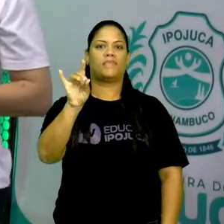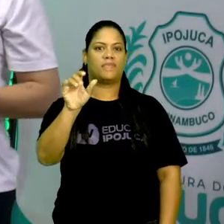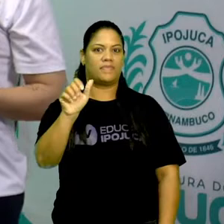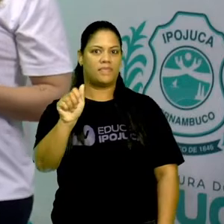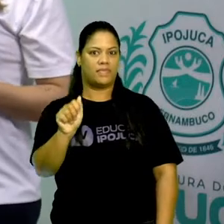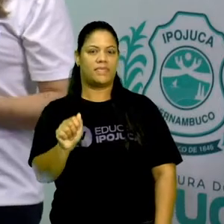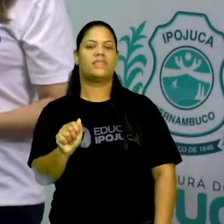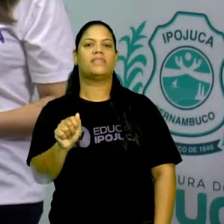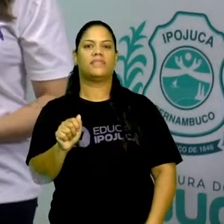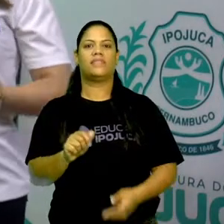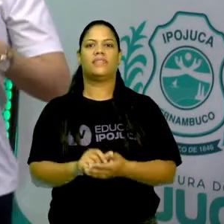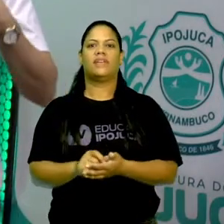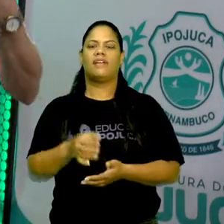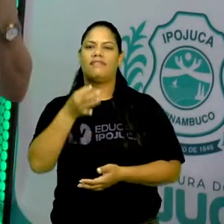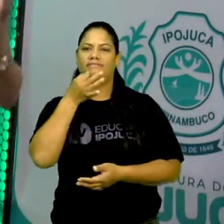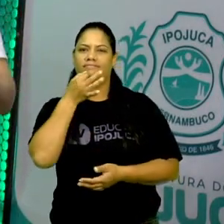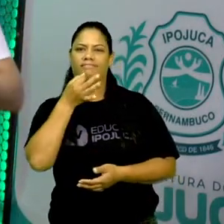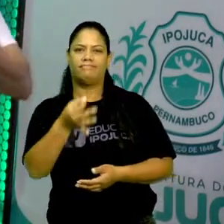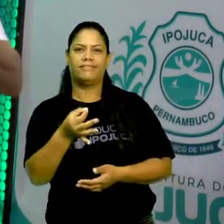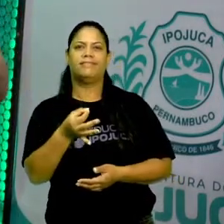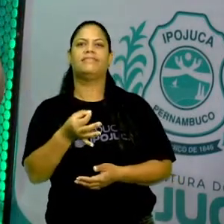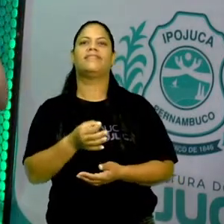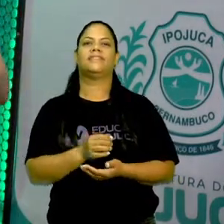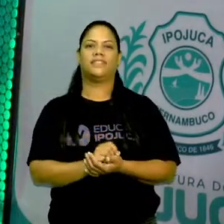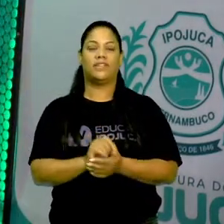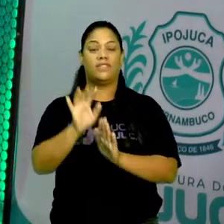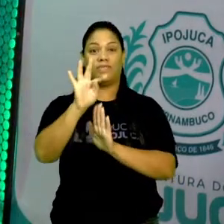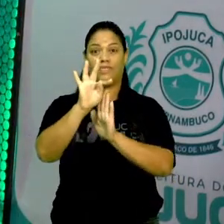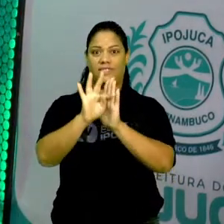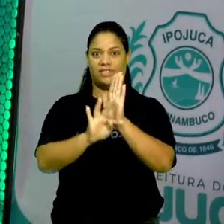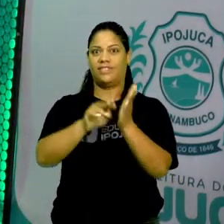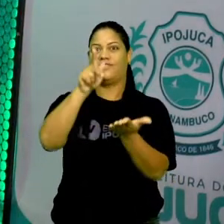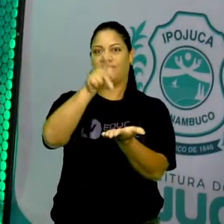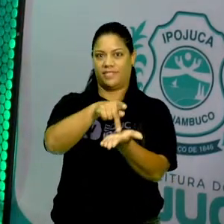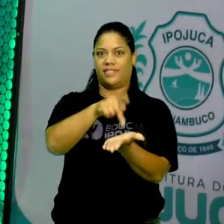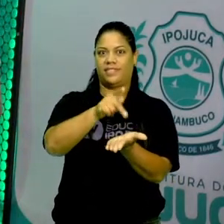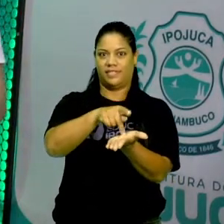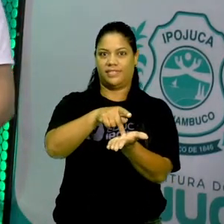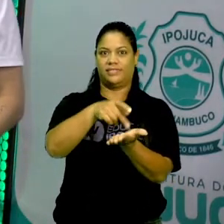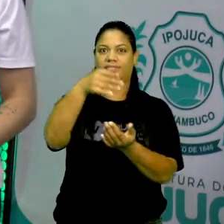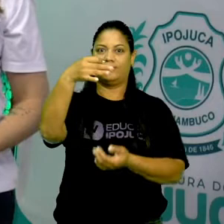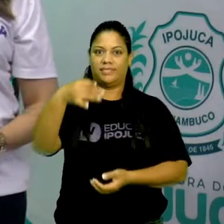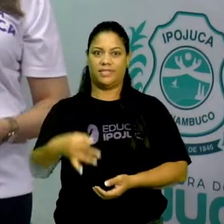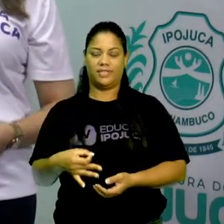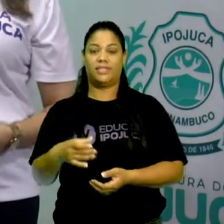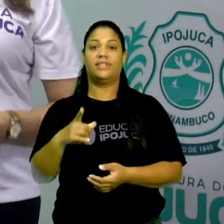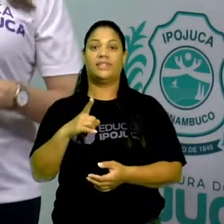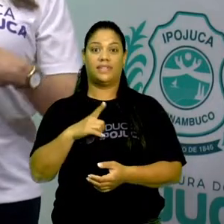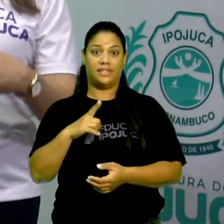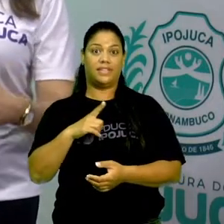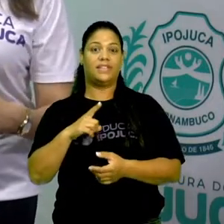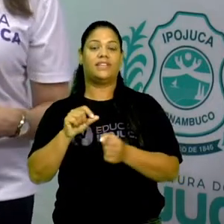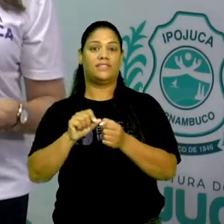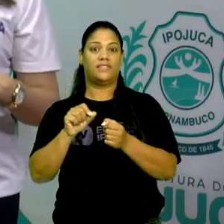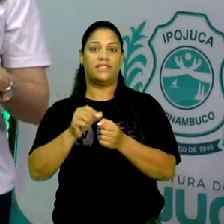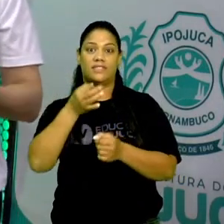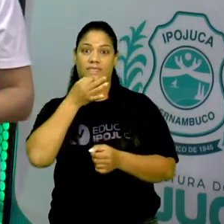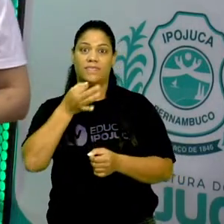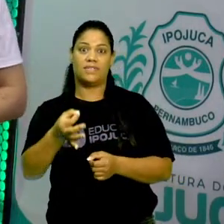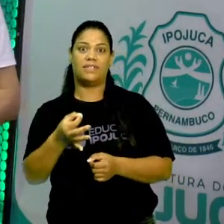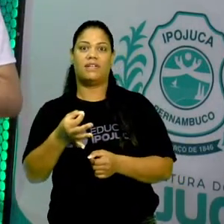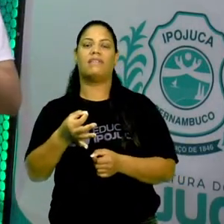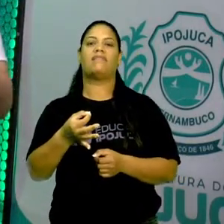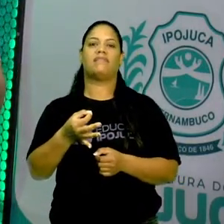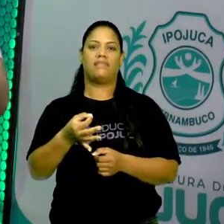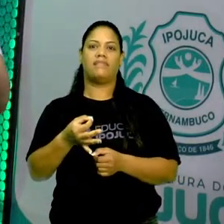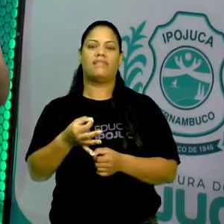ela apresenta uma crítica em relação ao texto original, tá? Então, tem que fazer uma crítica, tem que se